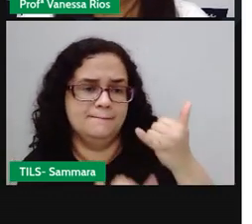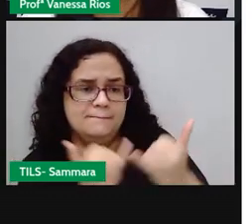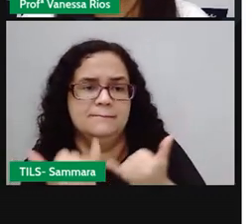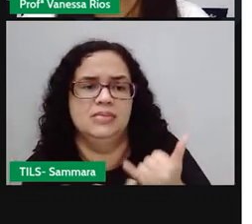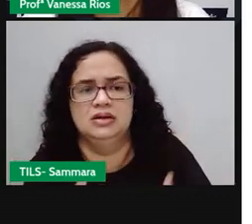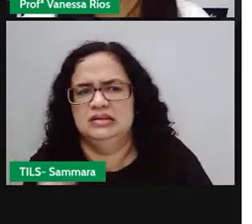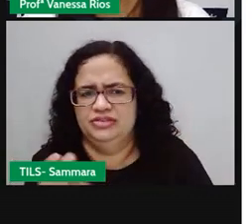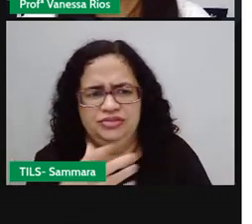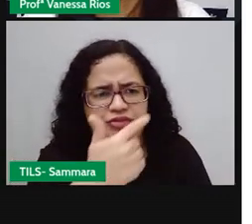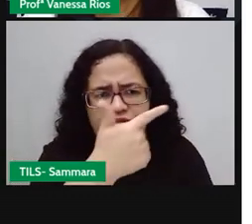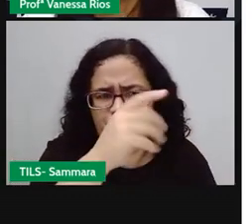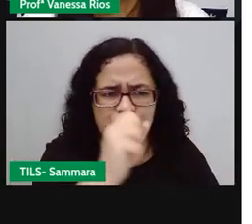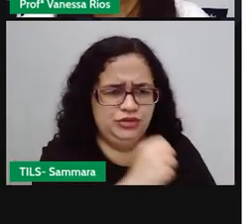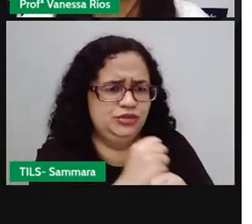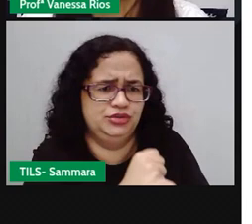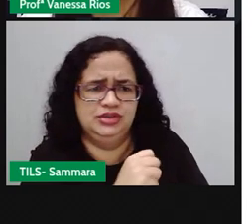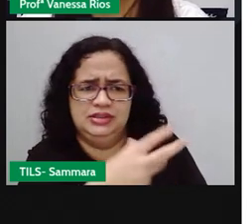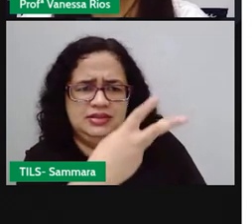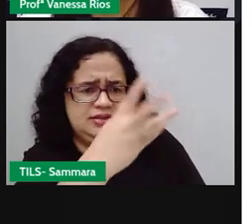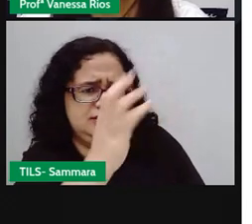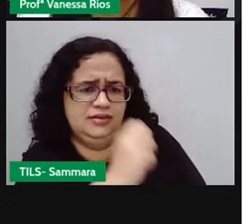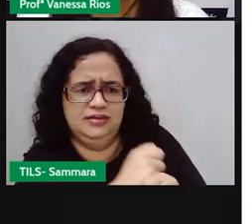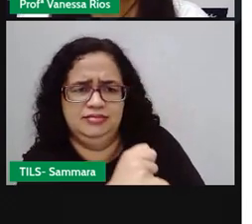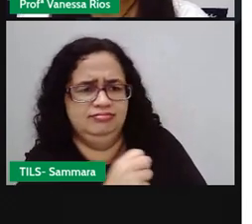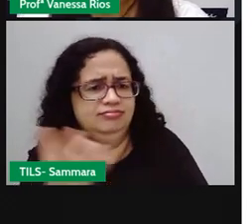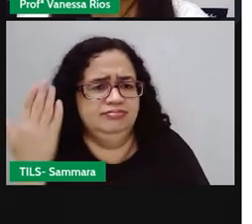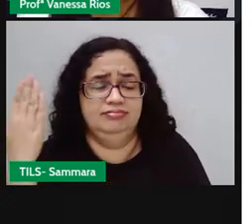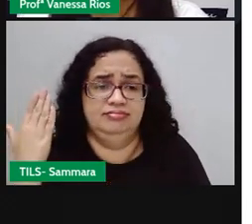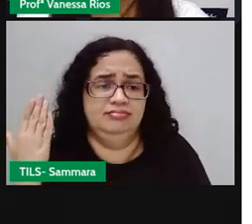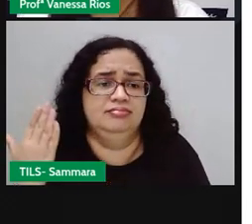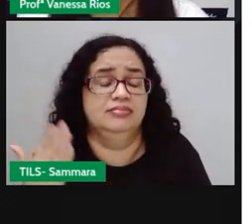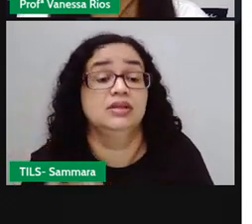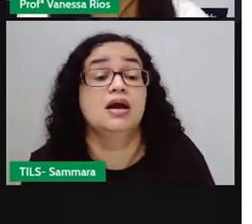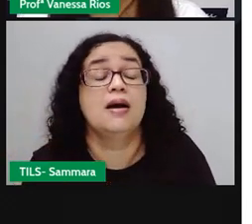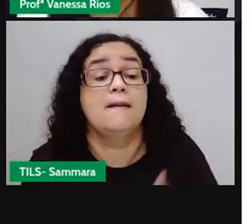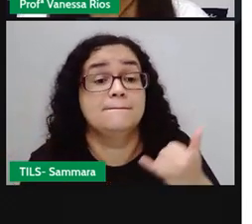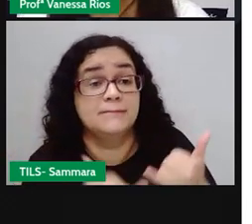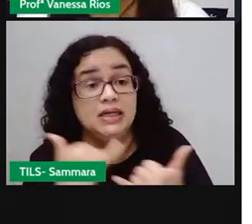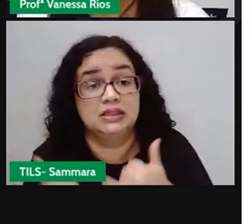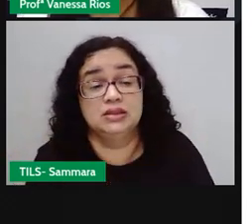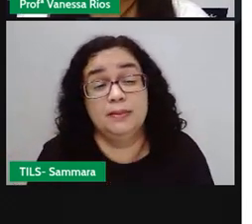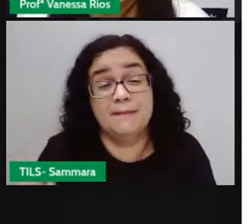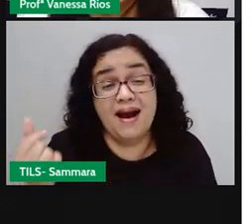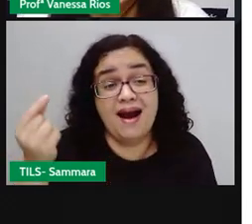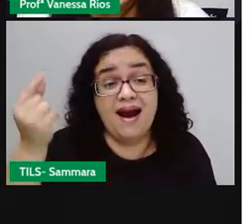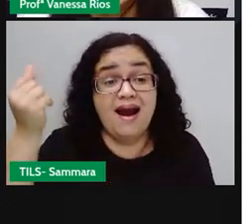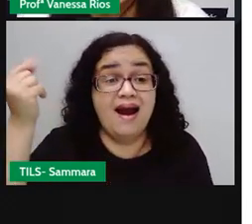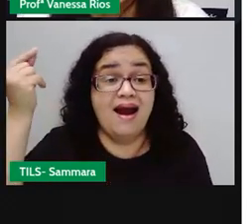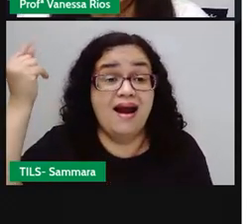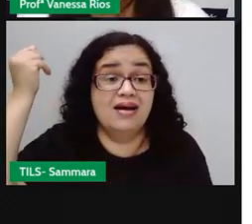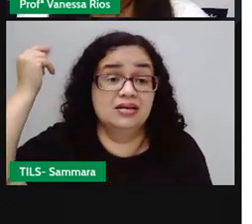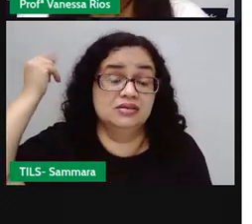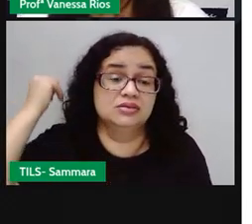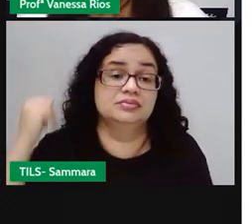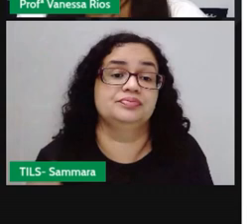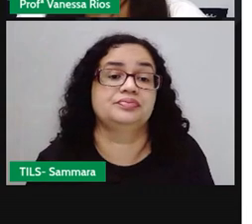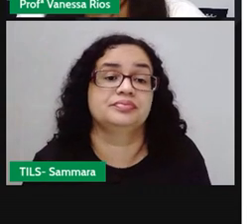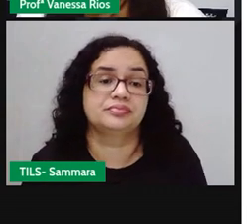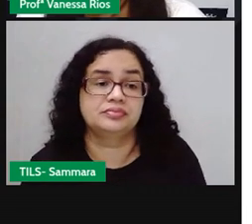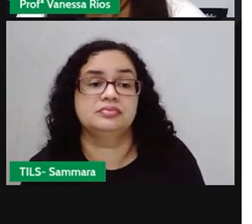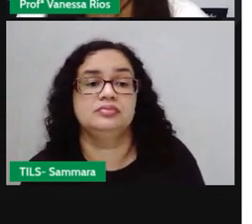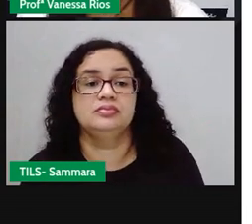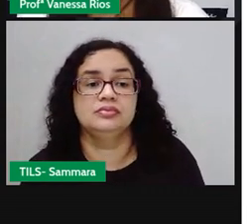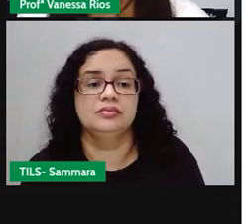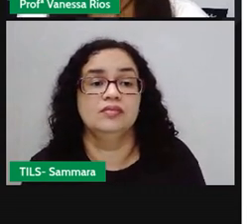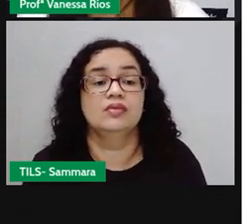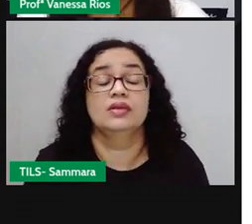surgiu há 20 anos, 30 anos atrás, não. Brincadeira que surgiu, ó, há milhares de anos. Então, existem aí,